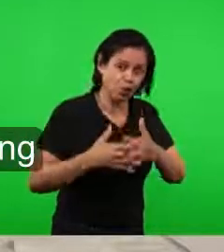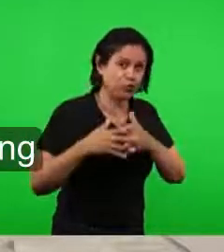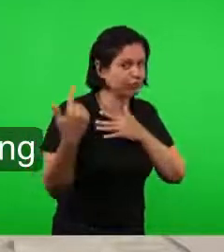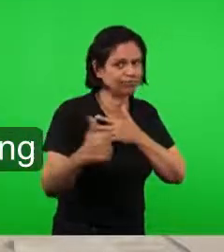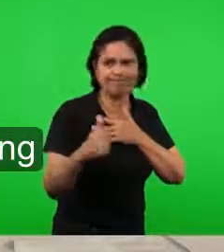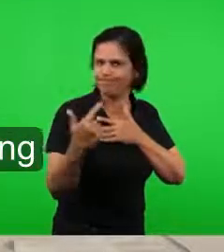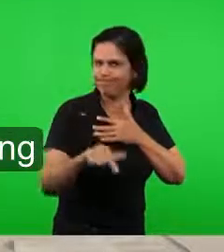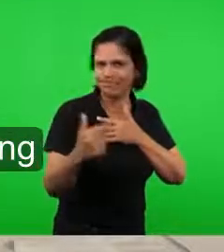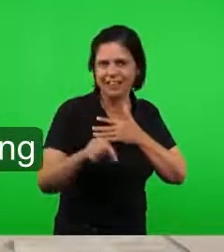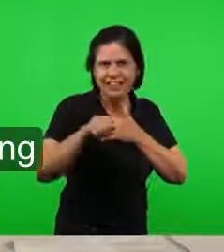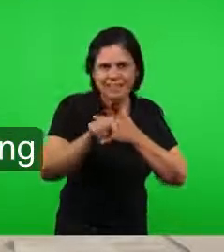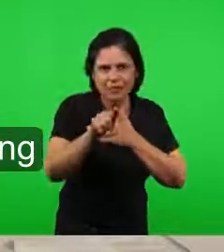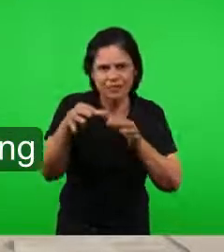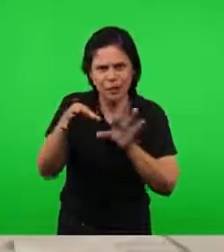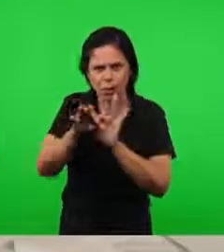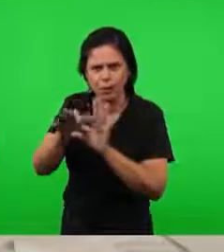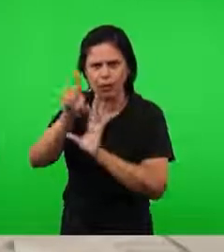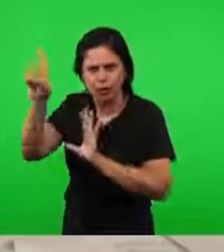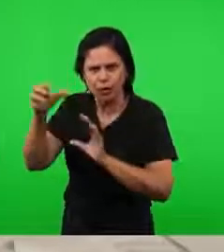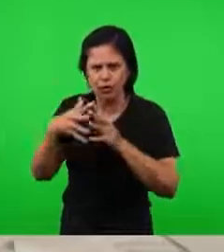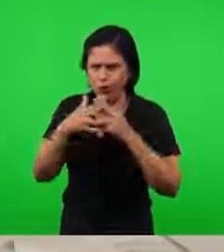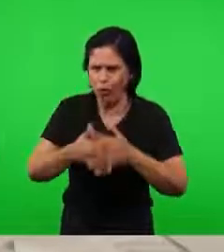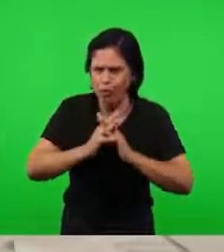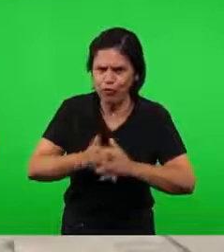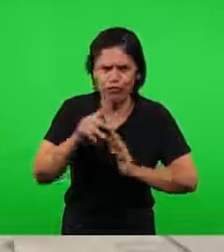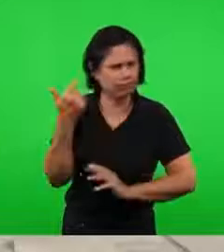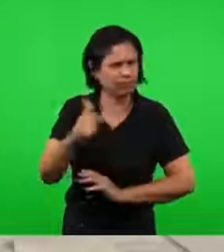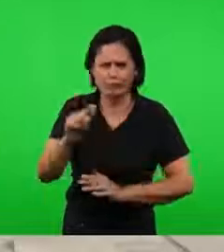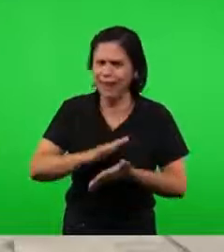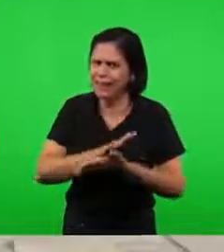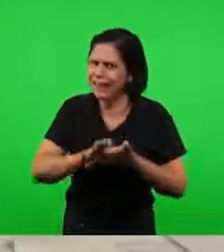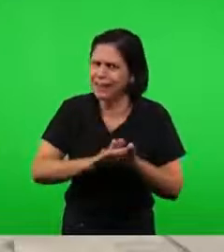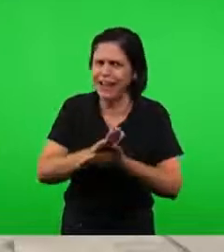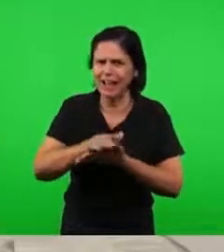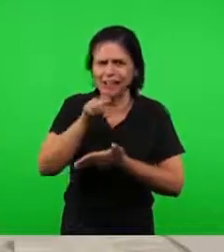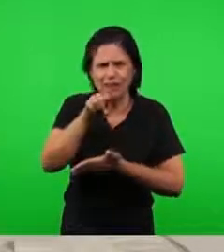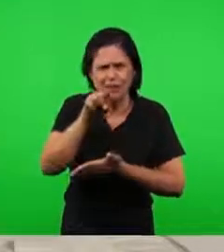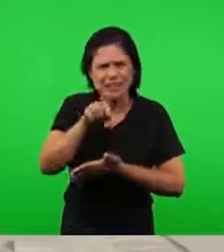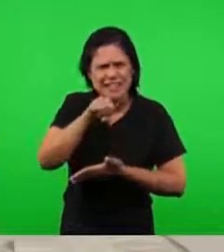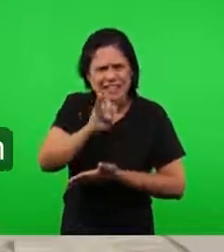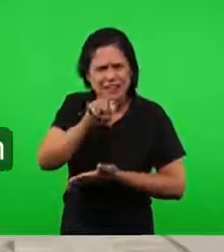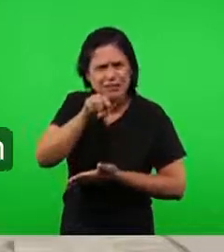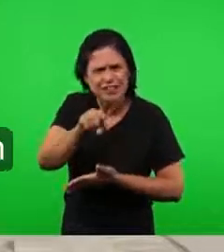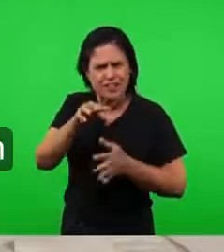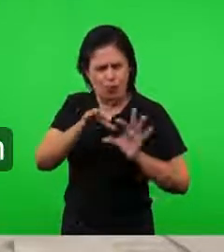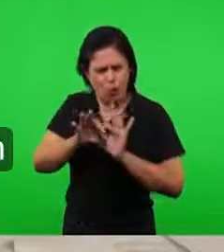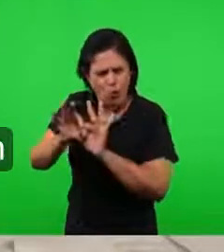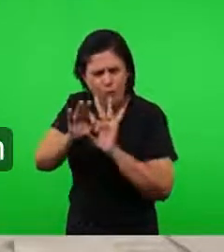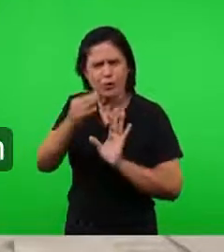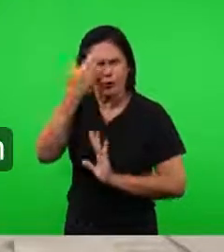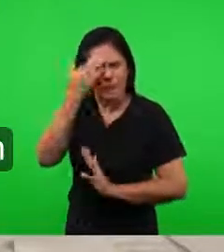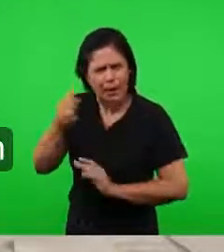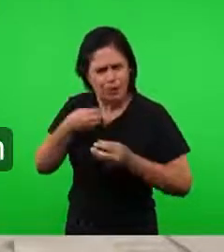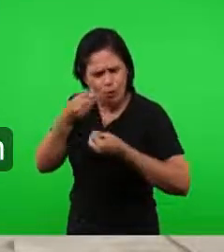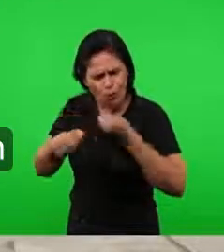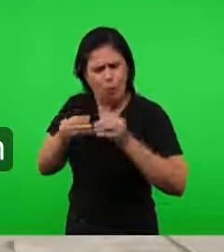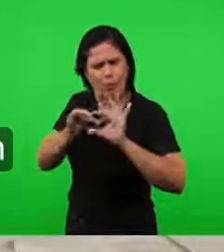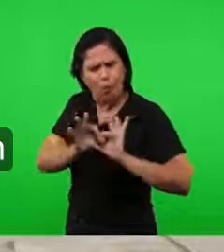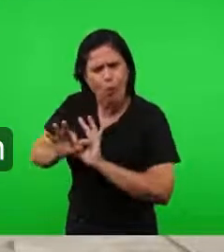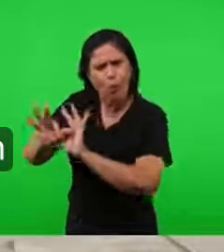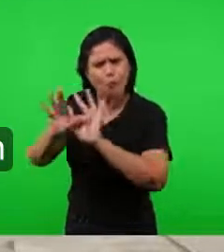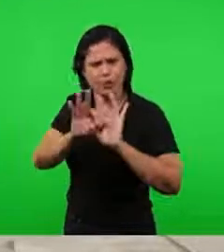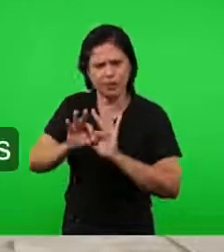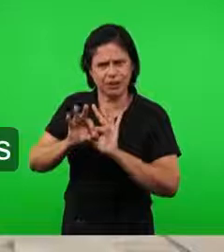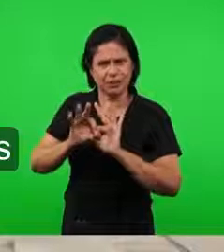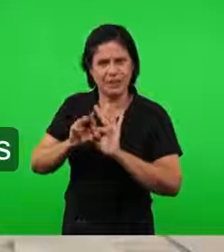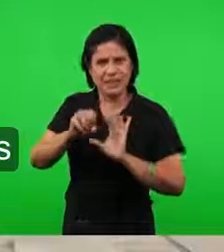Espírito, não tem confusão de nada. Ele está no Espírito, e ele sabe o que é estar no Espírito, e ele sabe o que